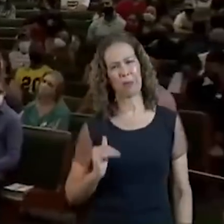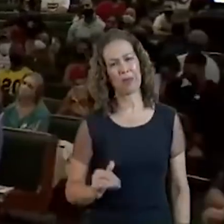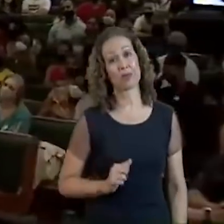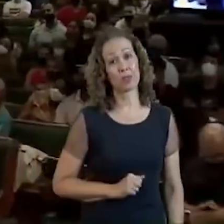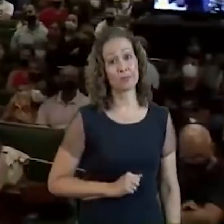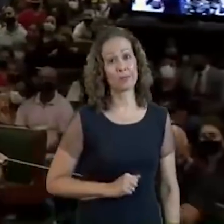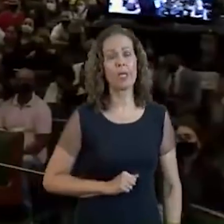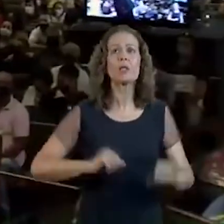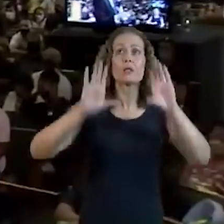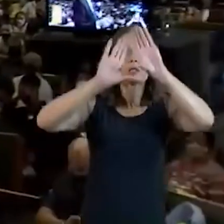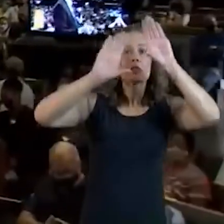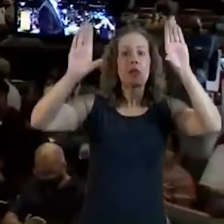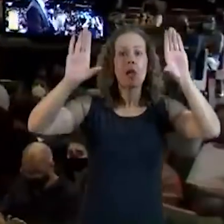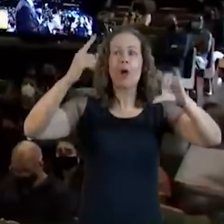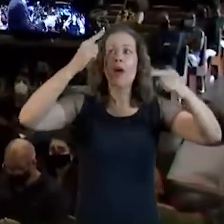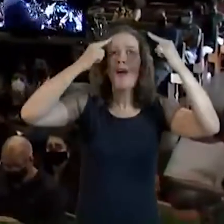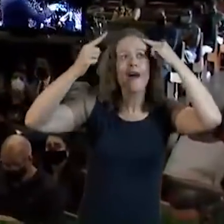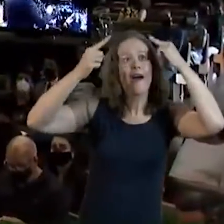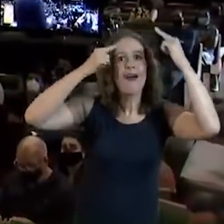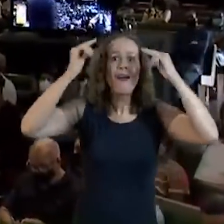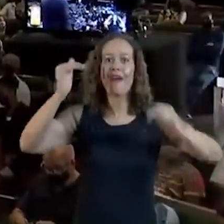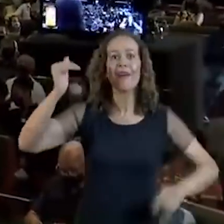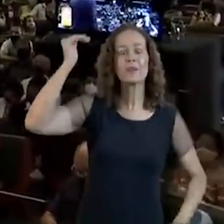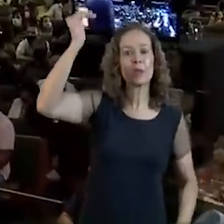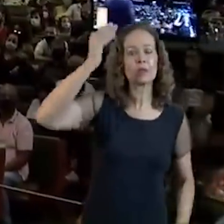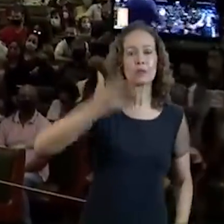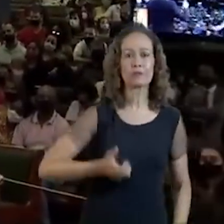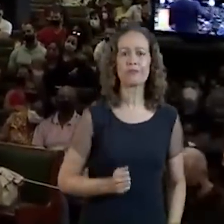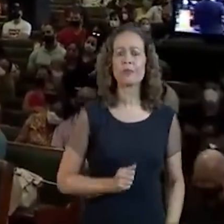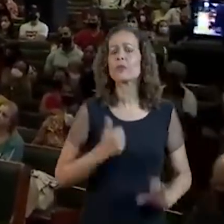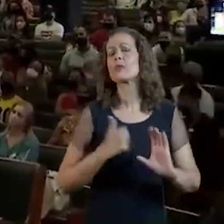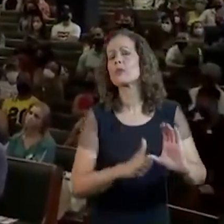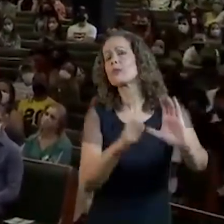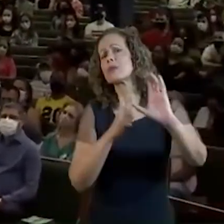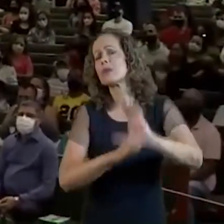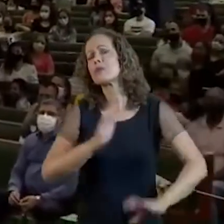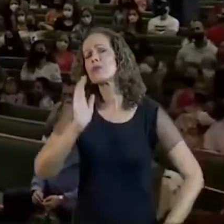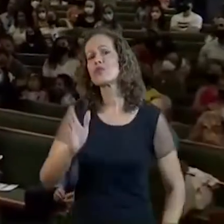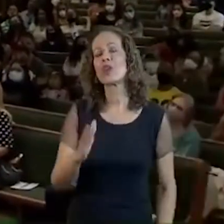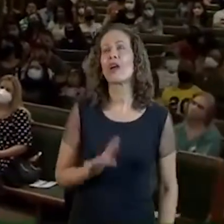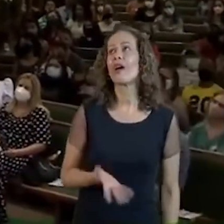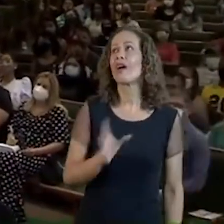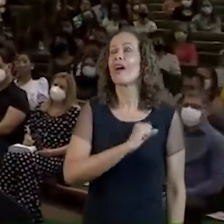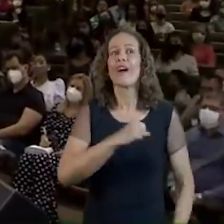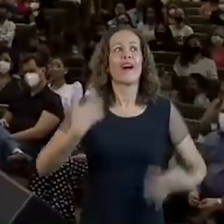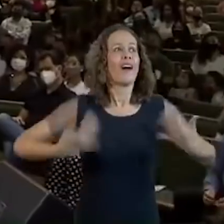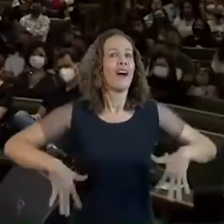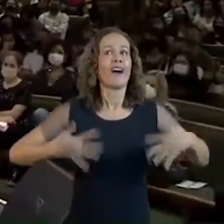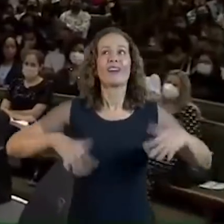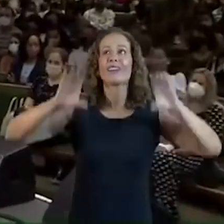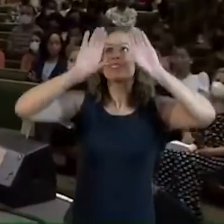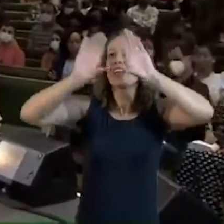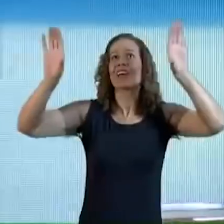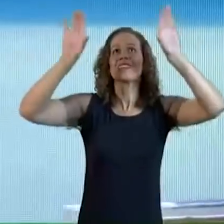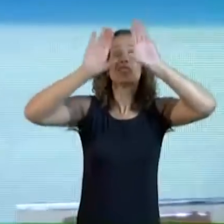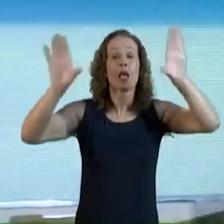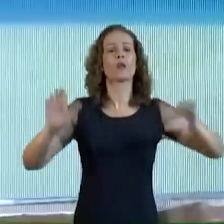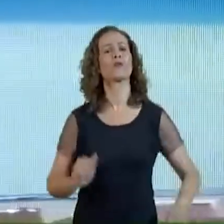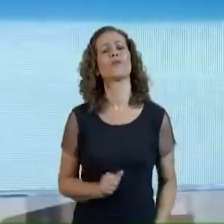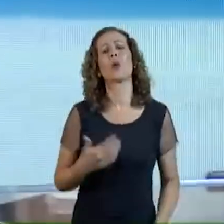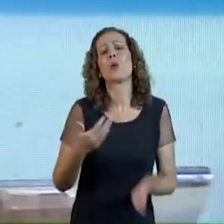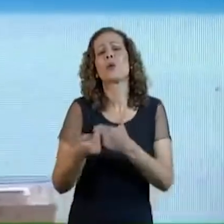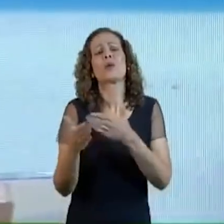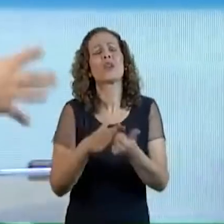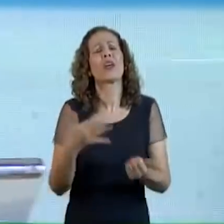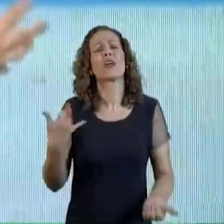ele já suspira pelo céu Mesmo sem estar desenganado, mesmo sendo novo Mesmo ainda tendo 50, 60, 70 anos